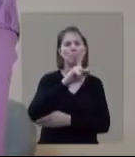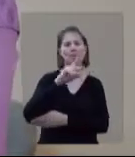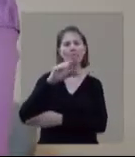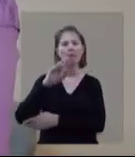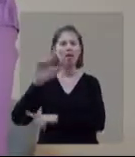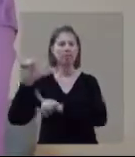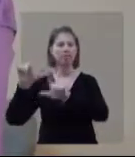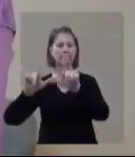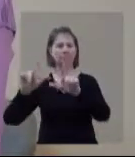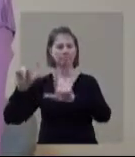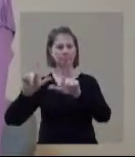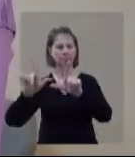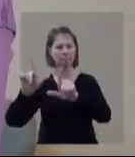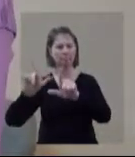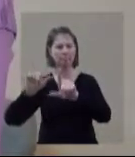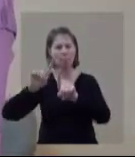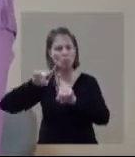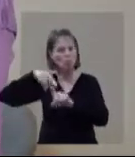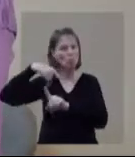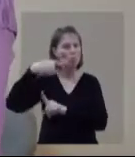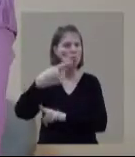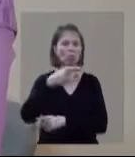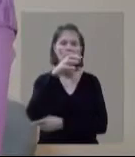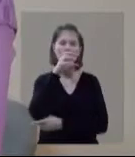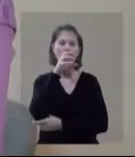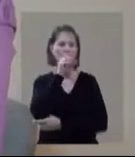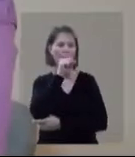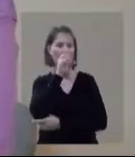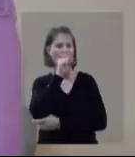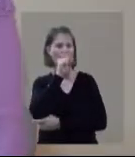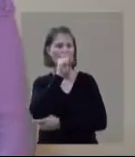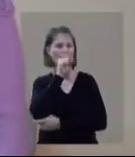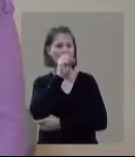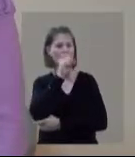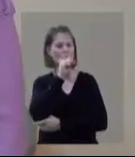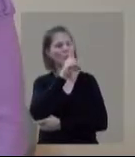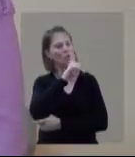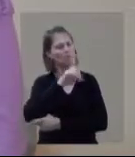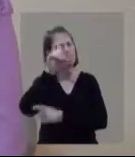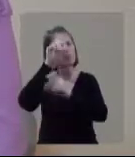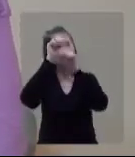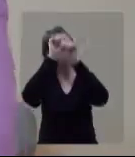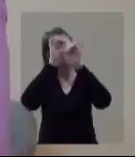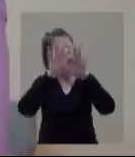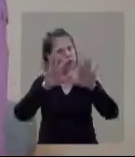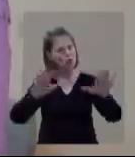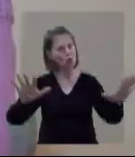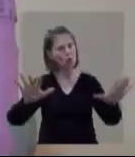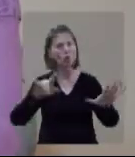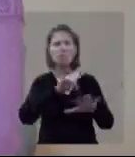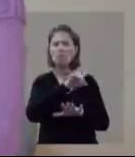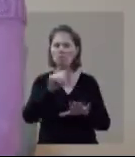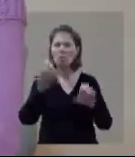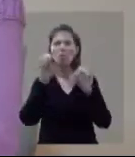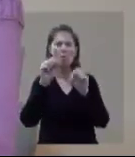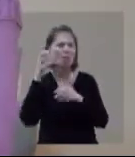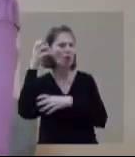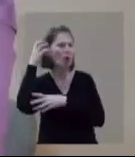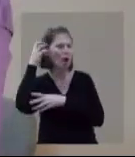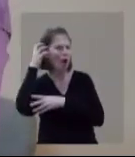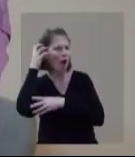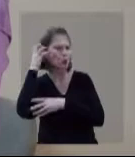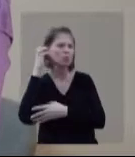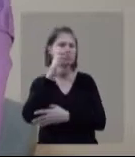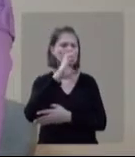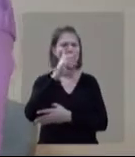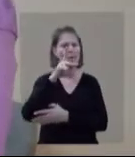o nosso CPT na TV. Até o próximo sábado, Luana. Até o próximo sábado. Um abençoado final de semana. E não esqueça de acompanhar diariamente